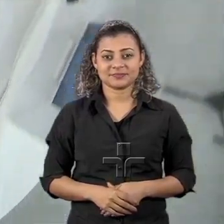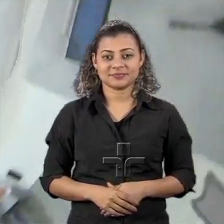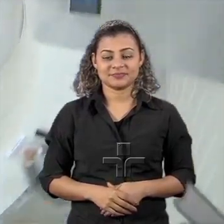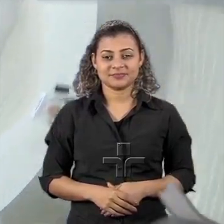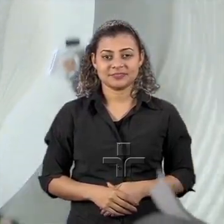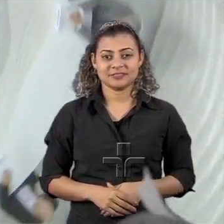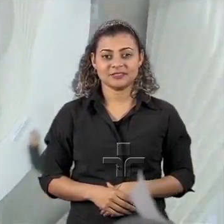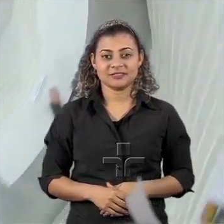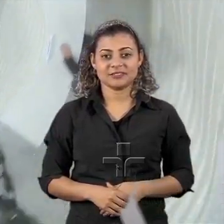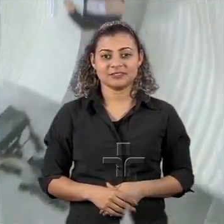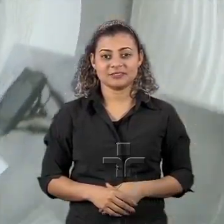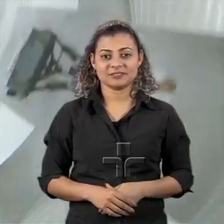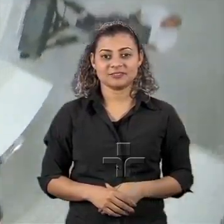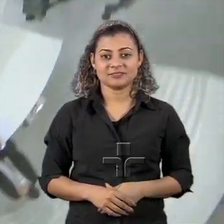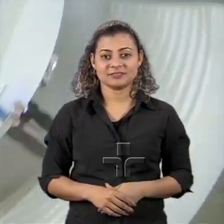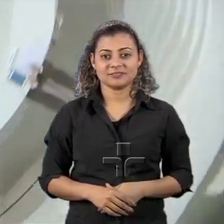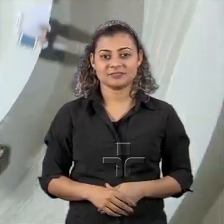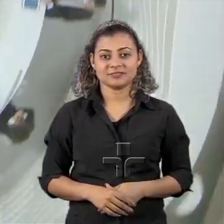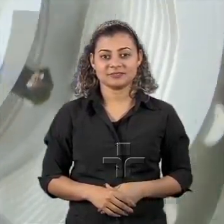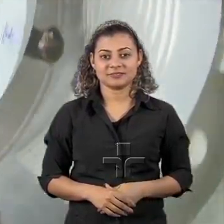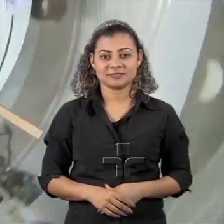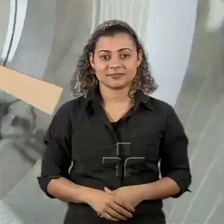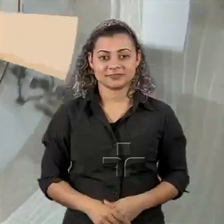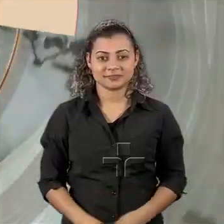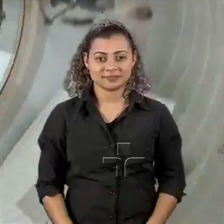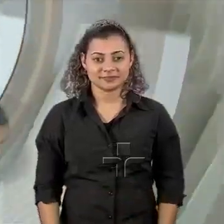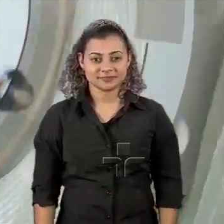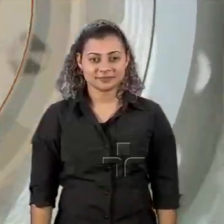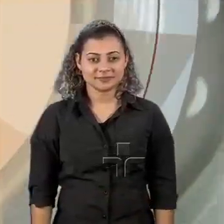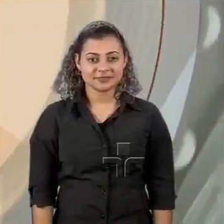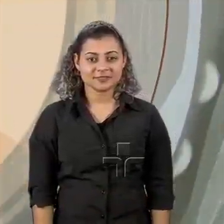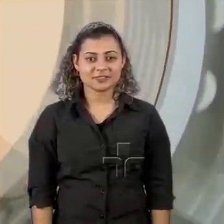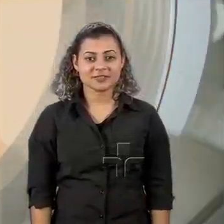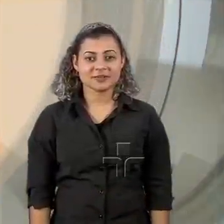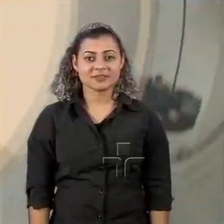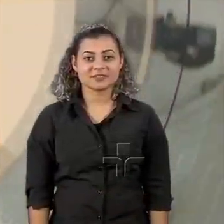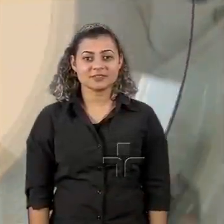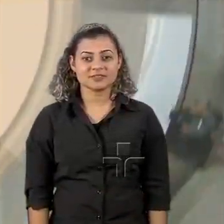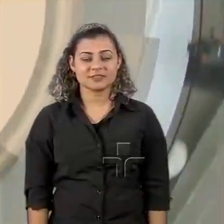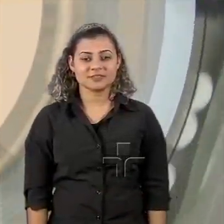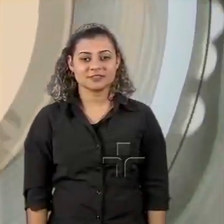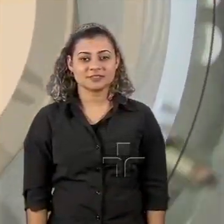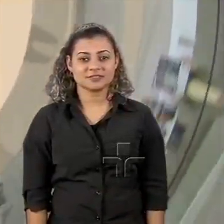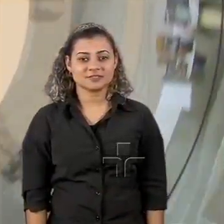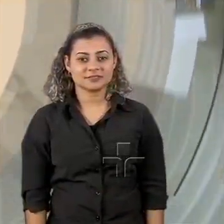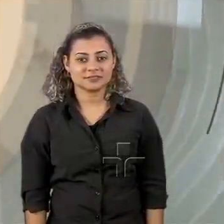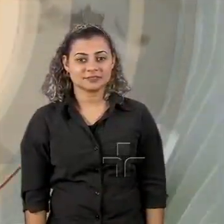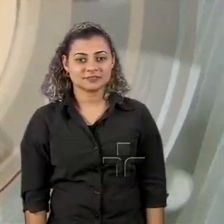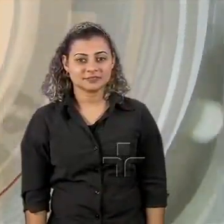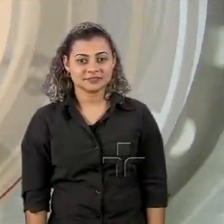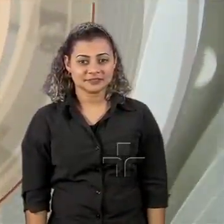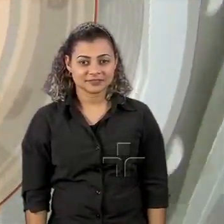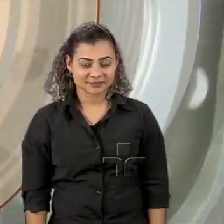e a e e